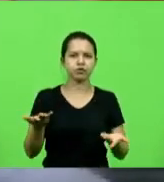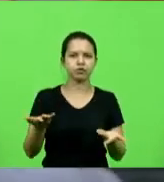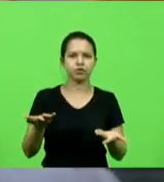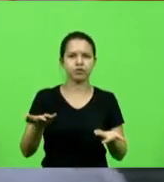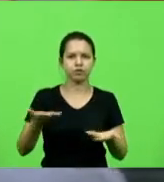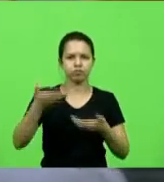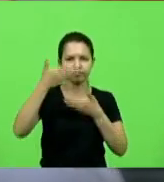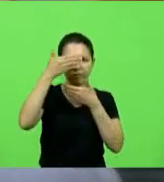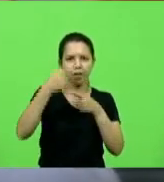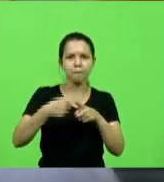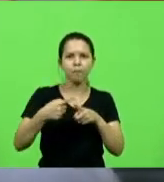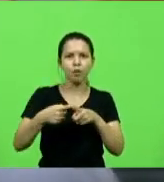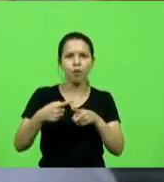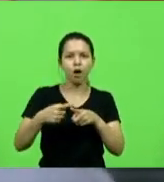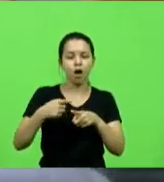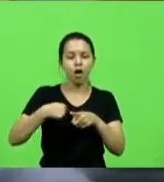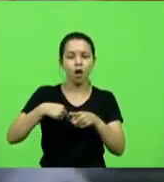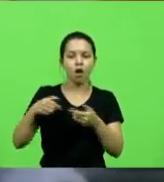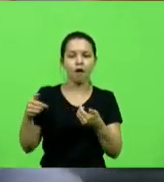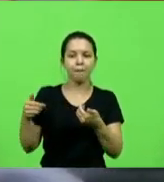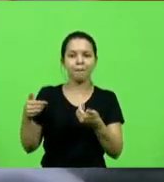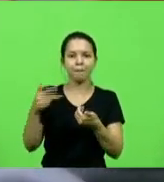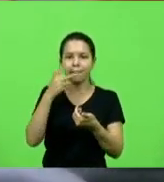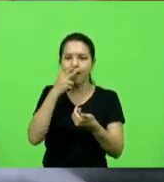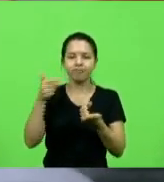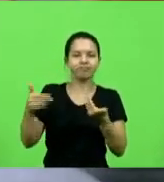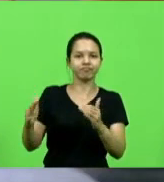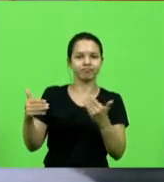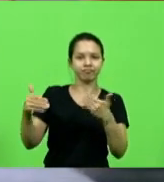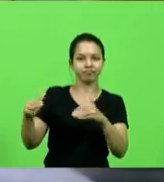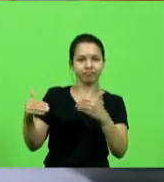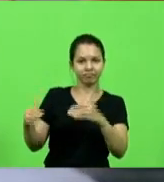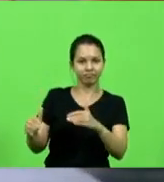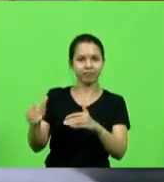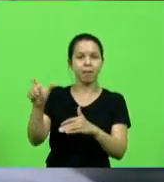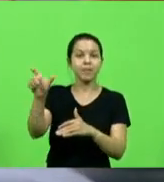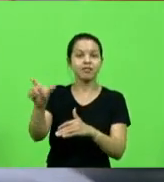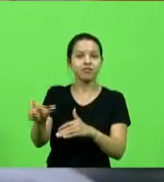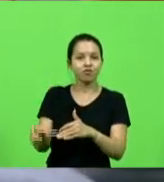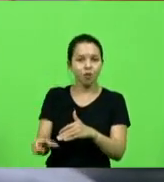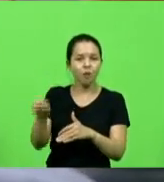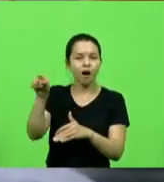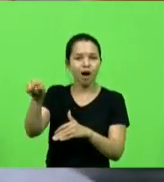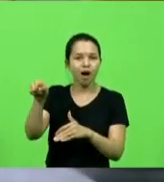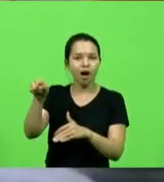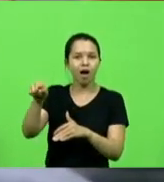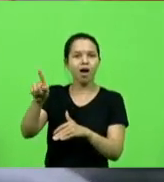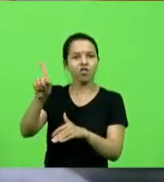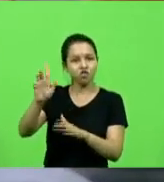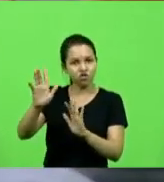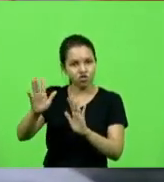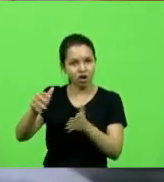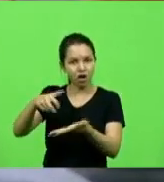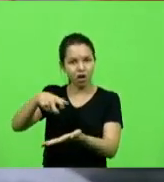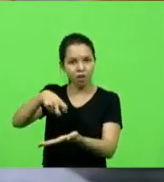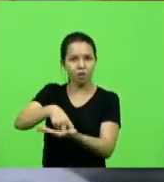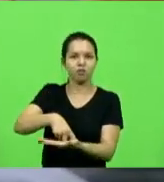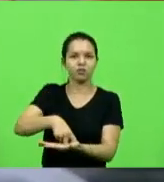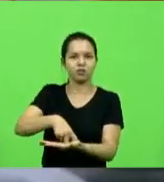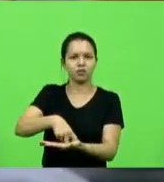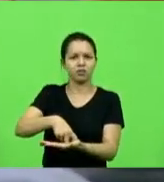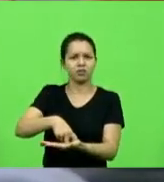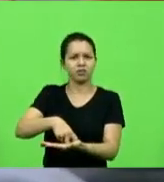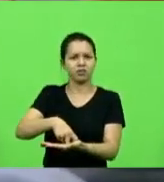relaxando a prisão de alguém que havia sido condenado. Ora, a Constituição é clara,